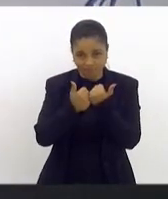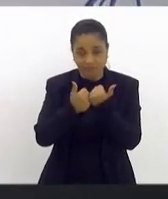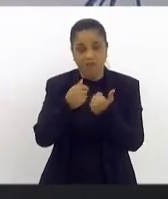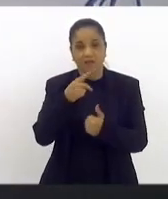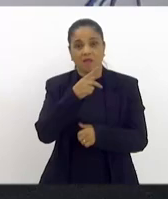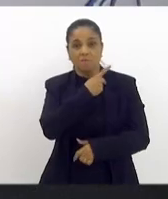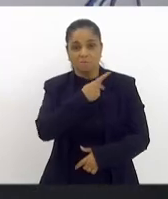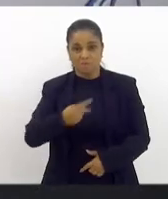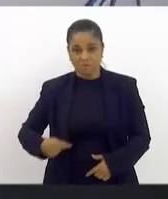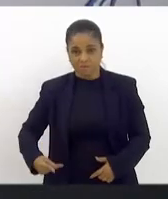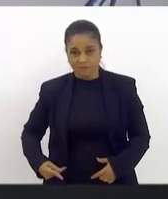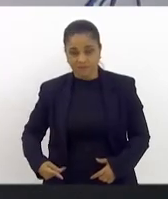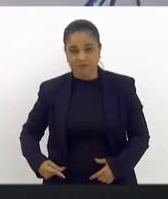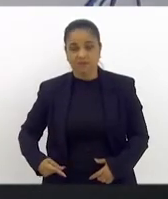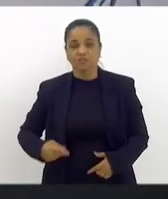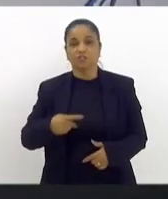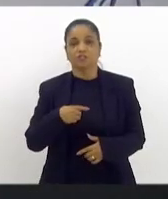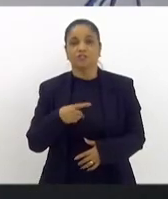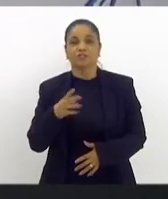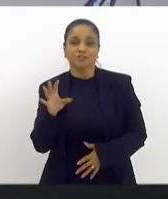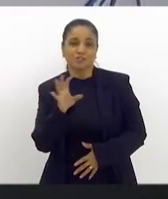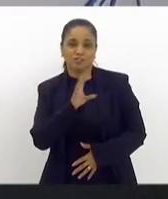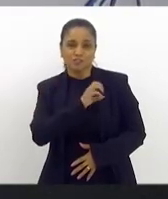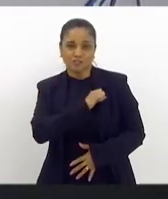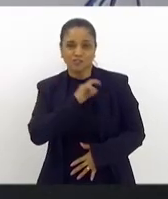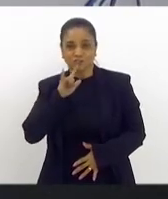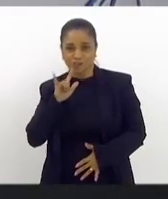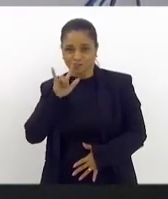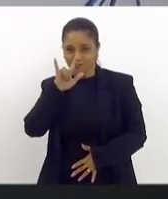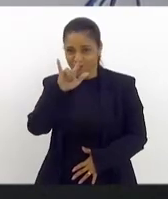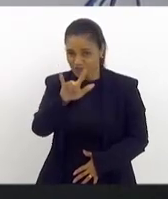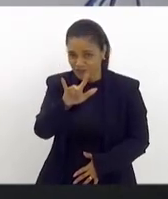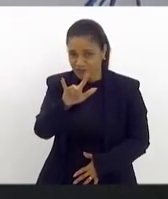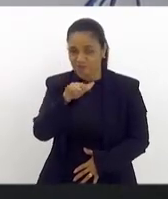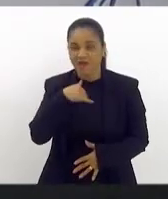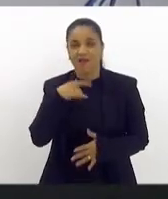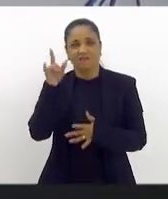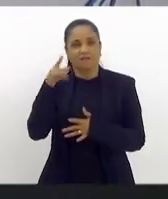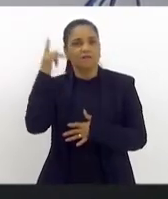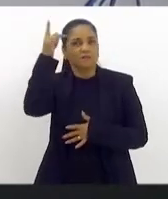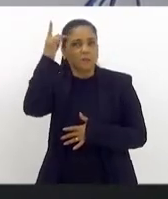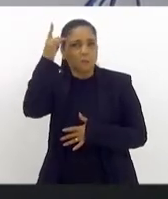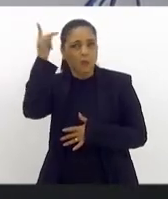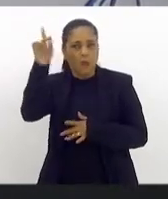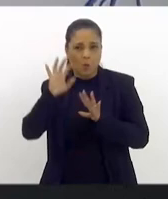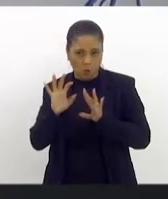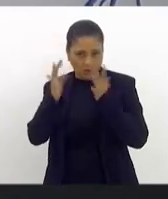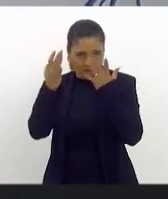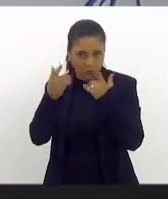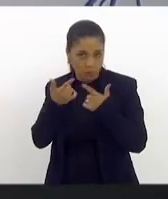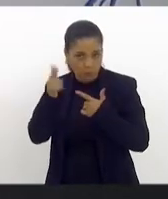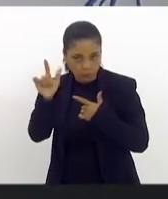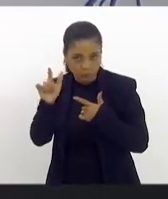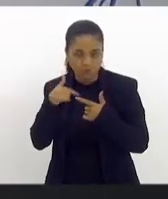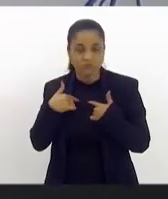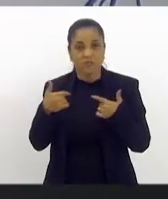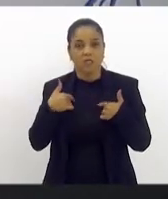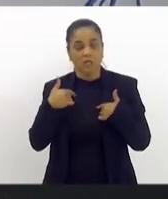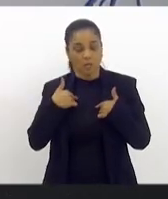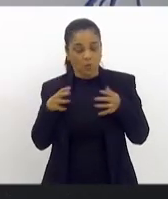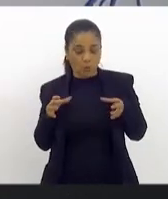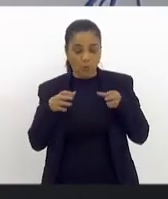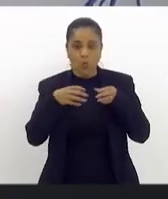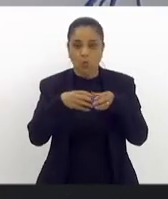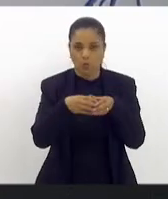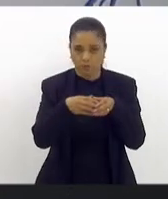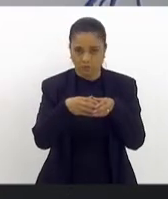do Instituto Te Ama e ela está em um evento em São Paulo, então, ela não pôde vir. E eu faço parte da Comissão